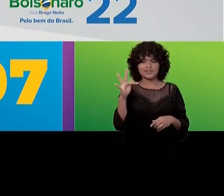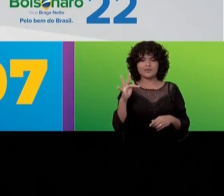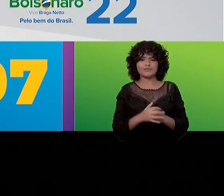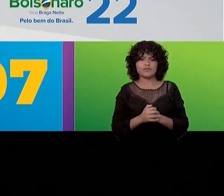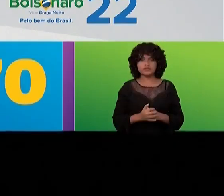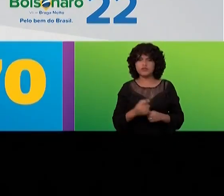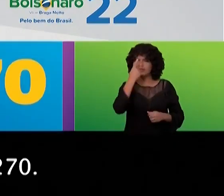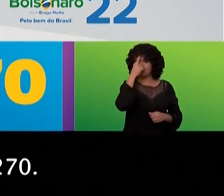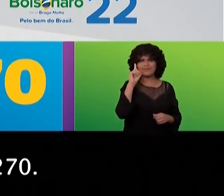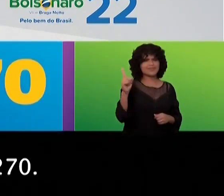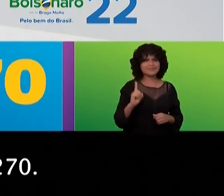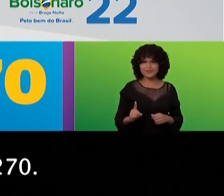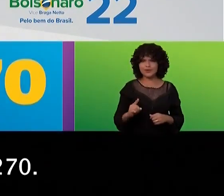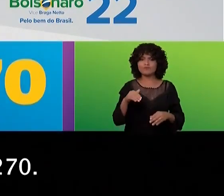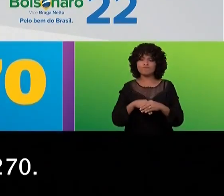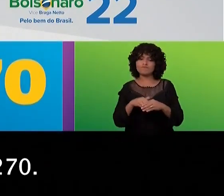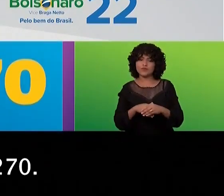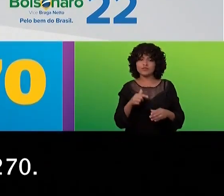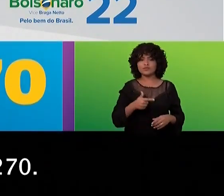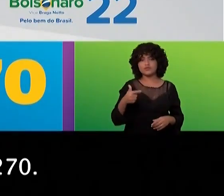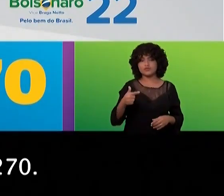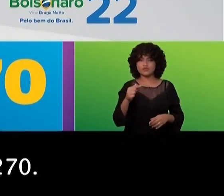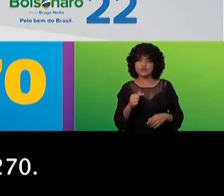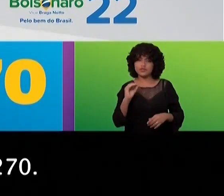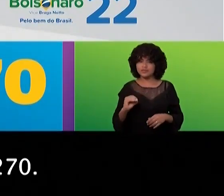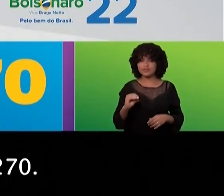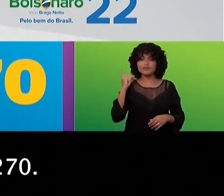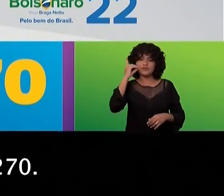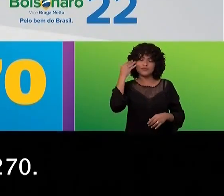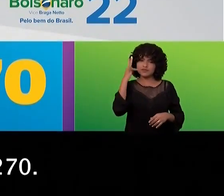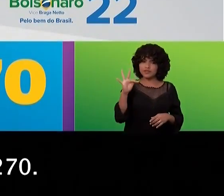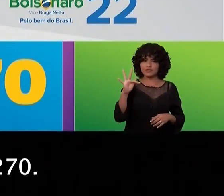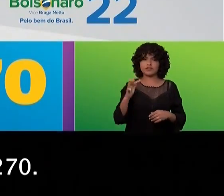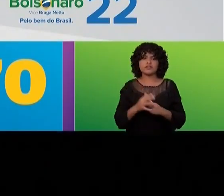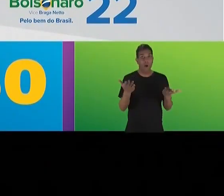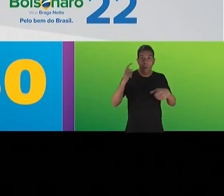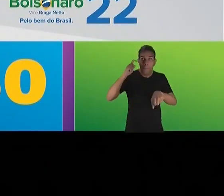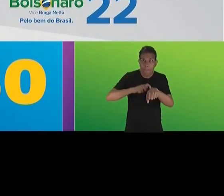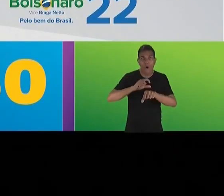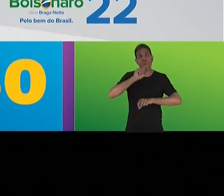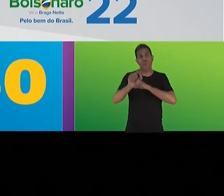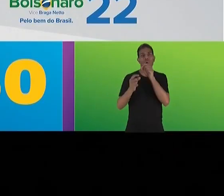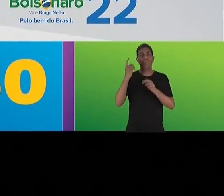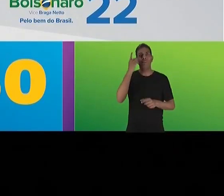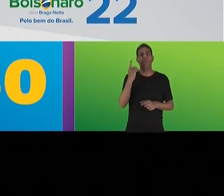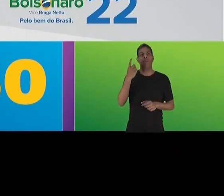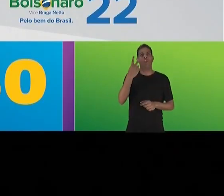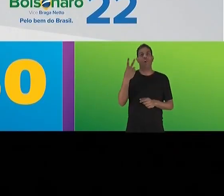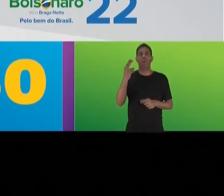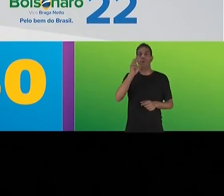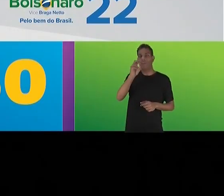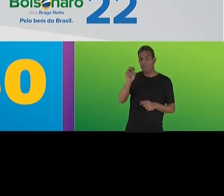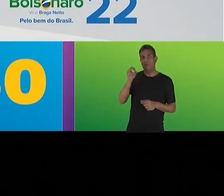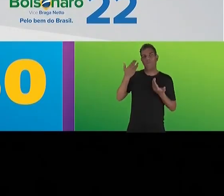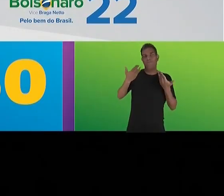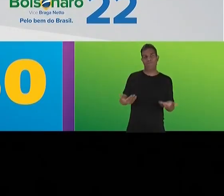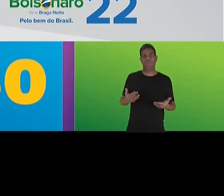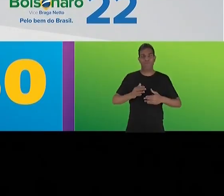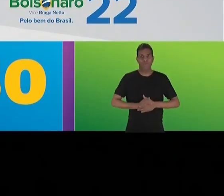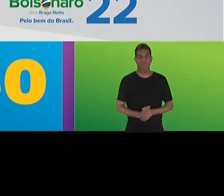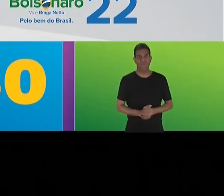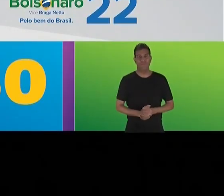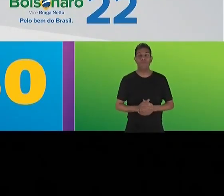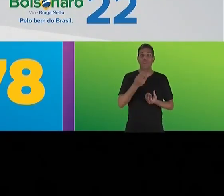Gomes, 2207. Para federal, não inventa. Marinara Policial é 2270. A hora é agora. Deputado federal, Pedro Manso,